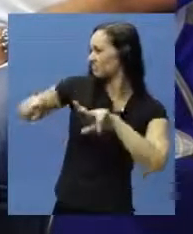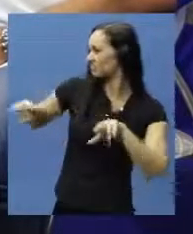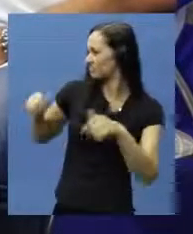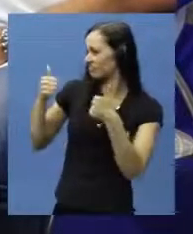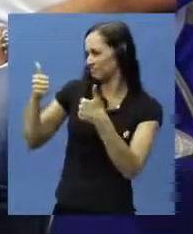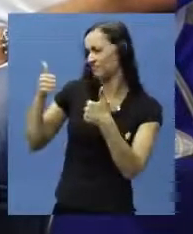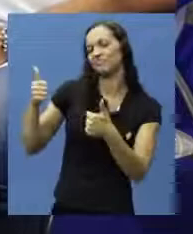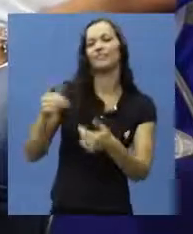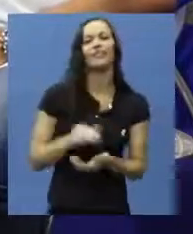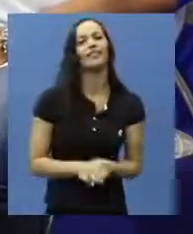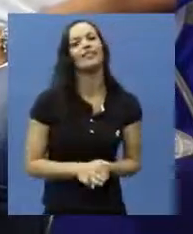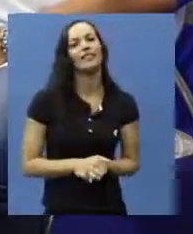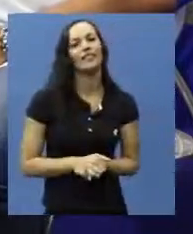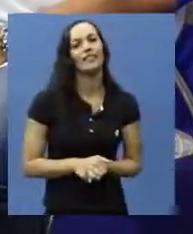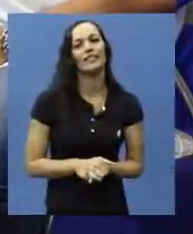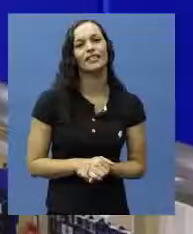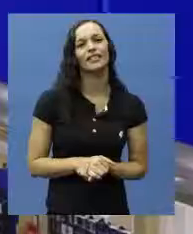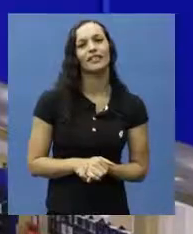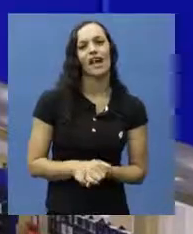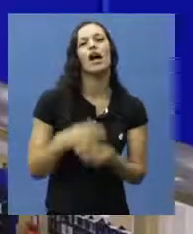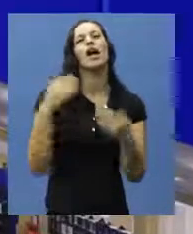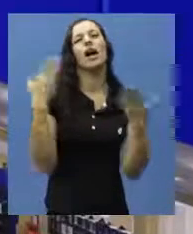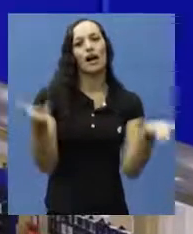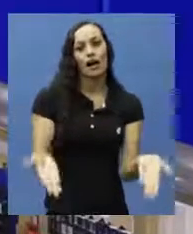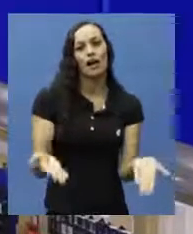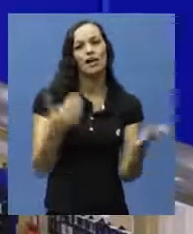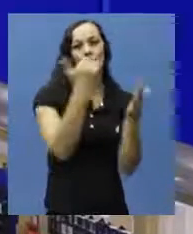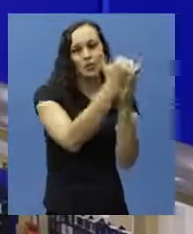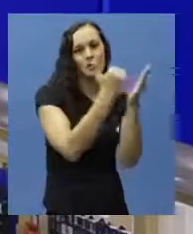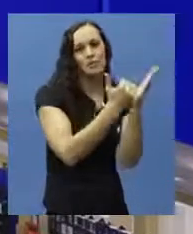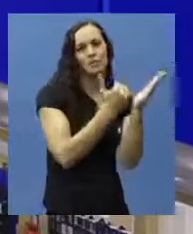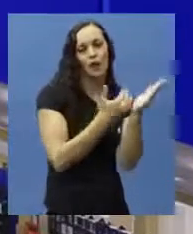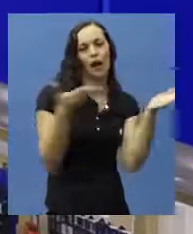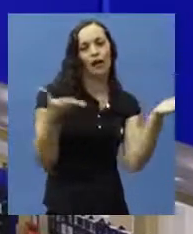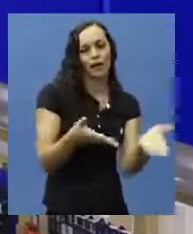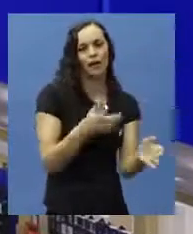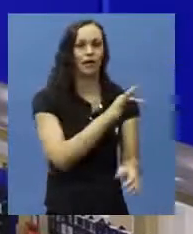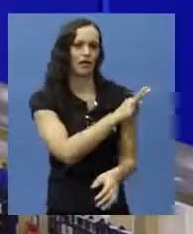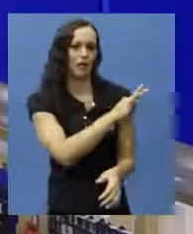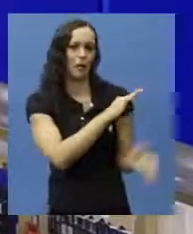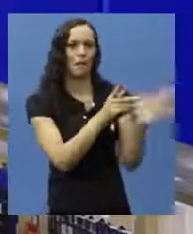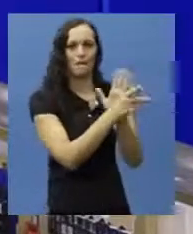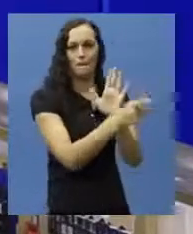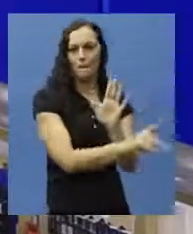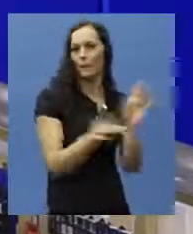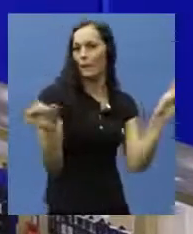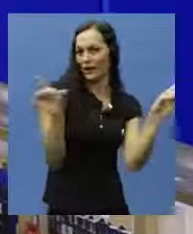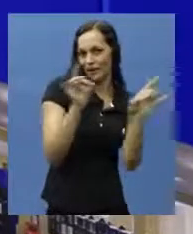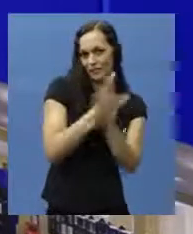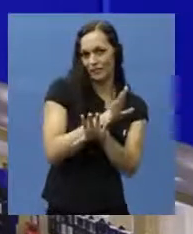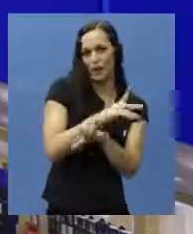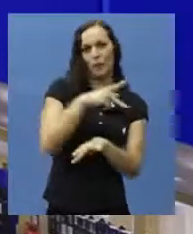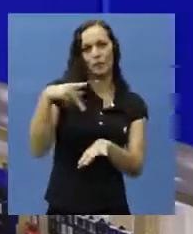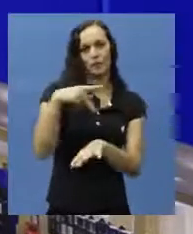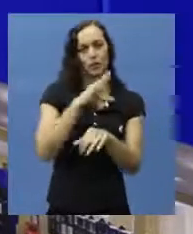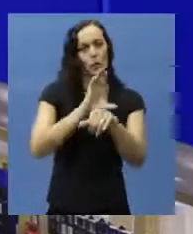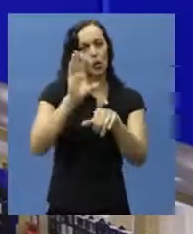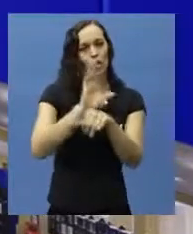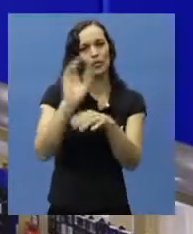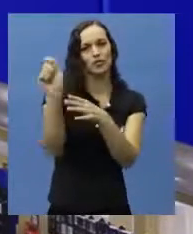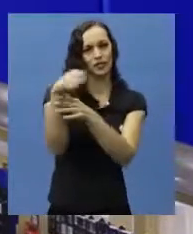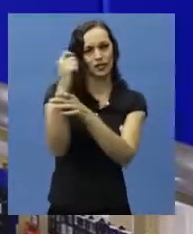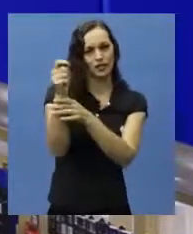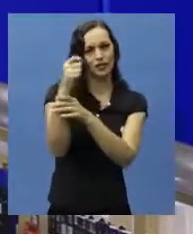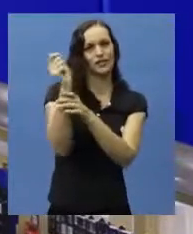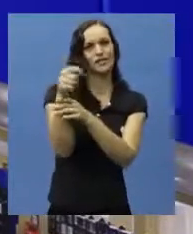debater outros temas. Obrigado, obrigado a todos. E o programa Entre Linhas está terminando. No programa, conversamos com o